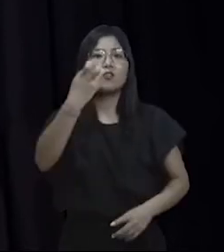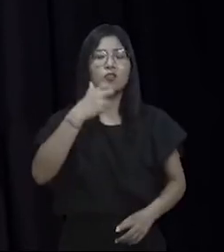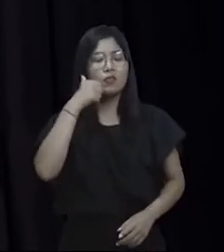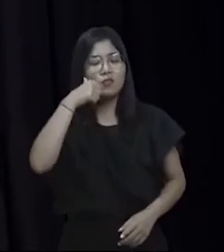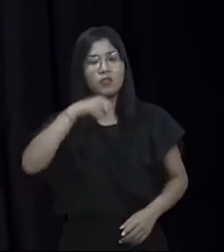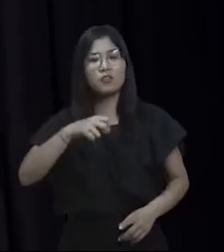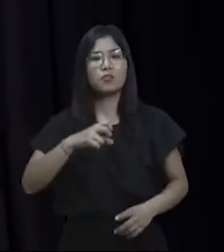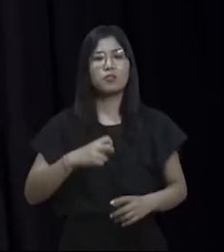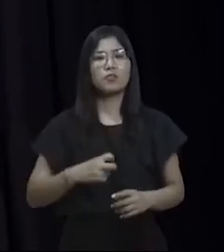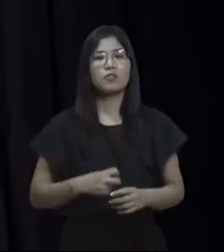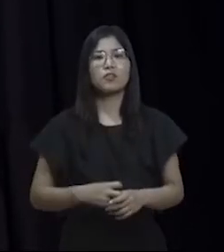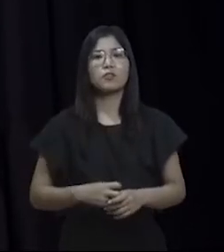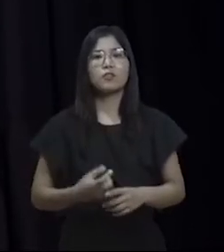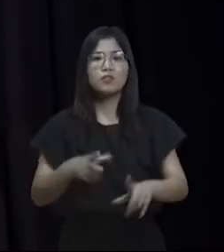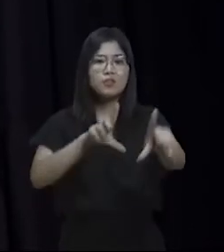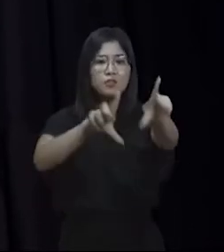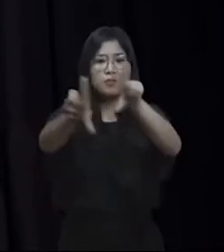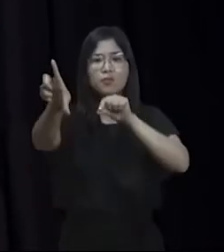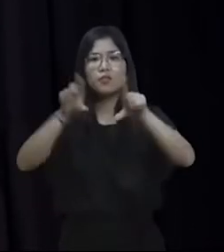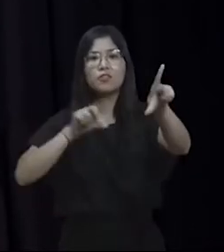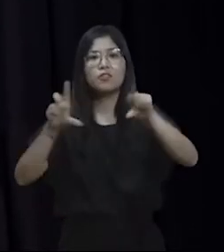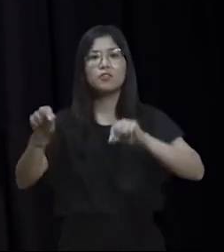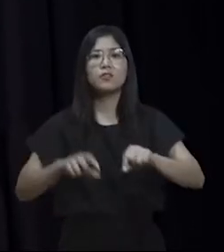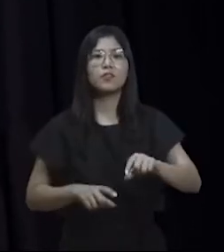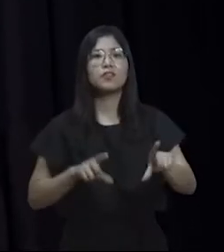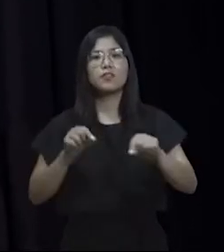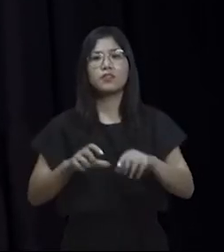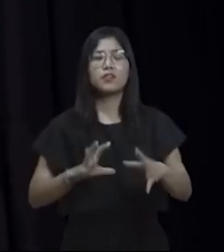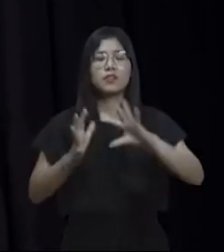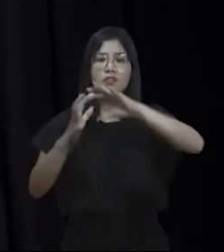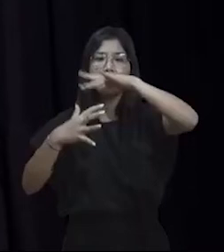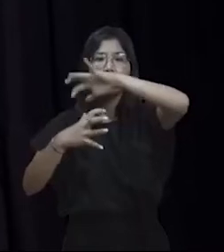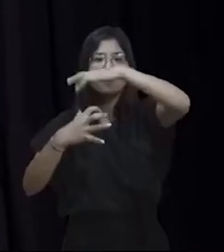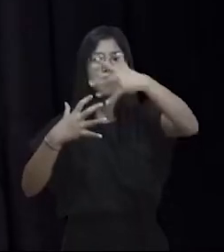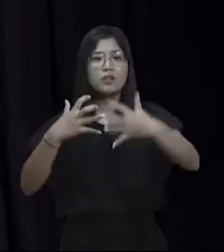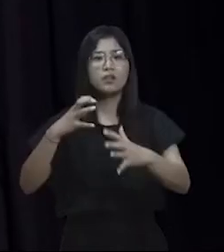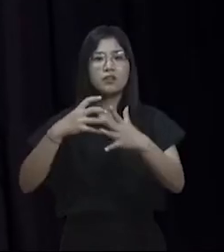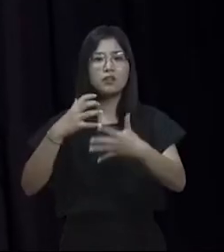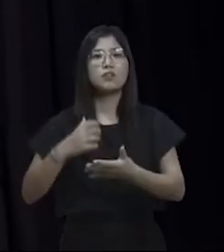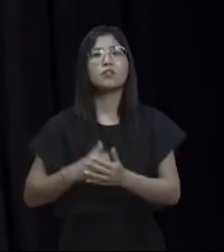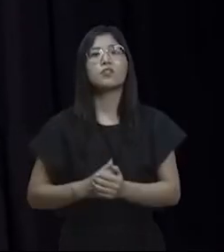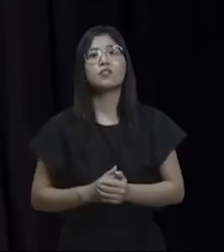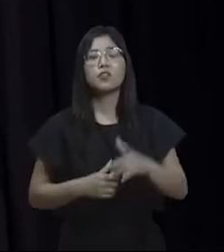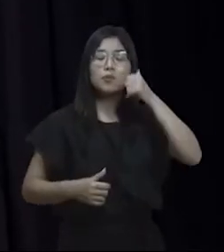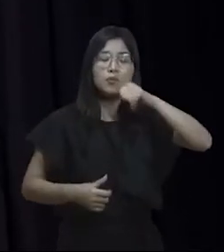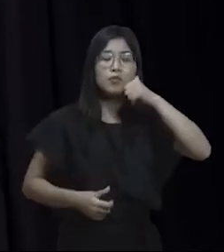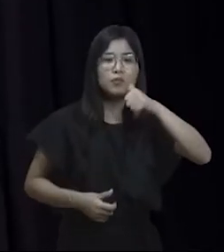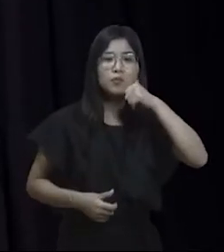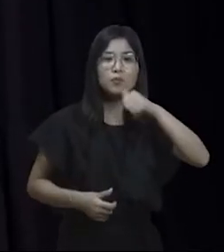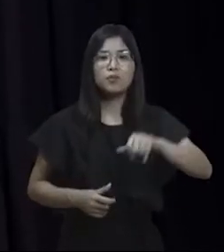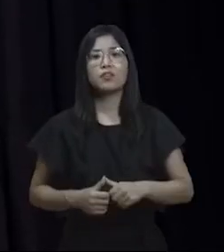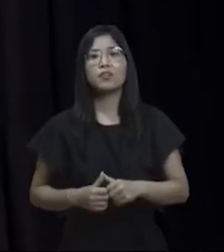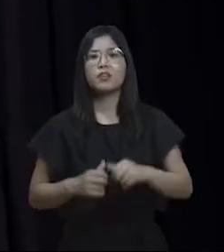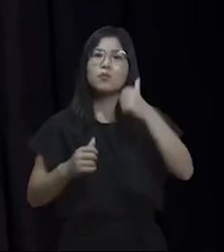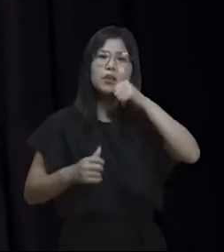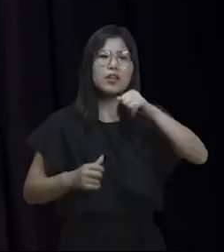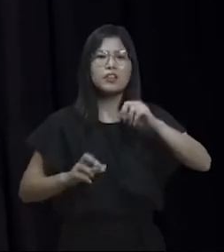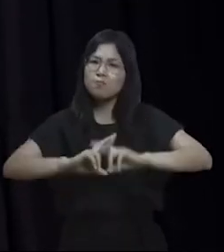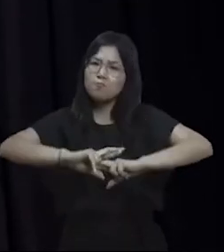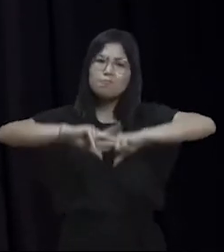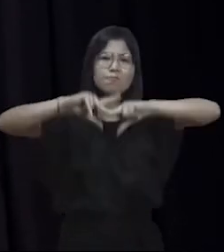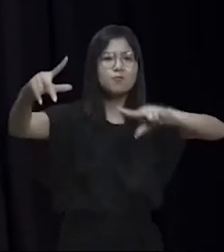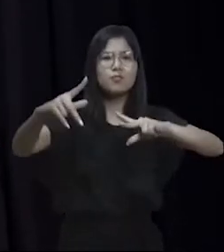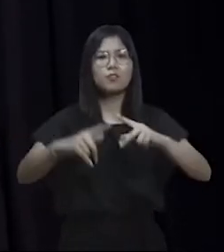vez que nos tolheram na CPI da pandemia. E aqui um parênteses, as mulheres fizeram a diferença na comissão